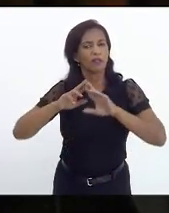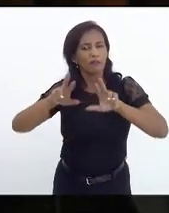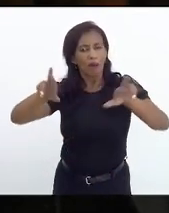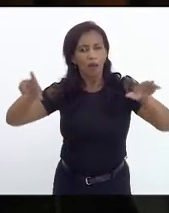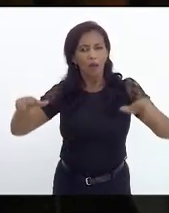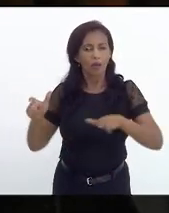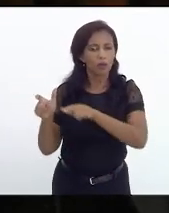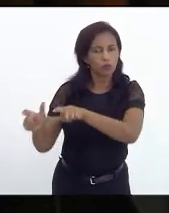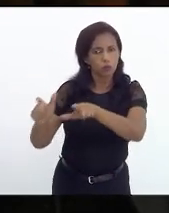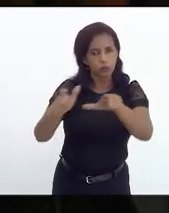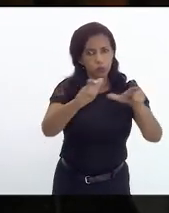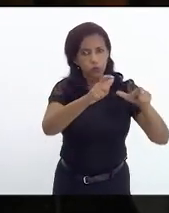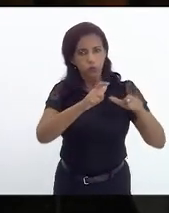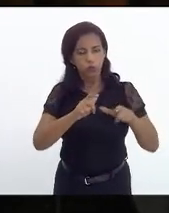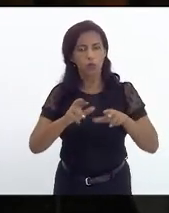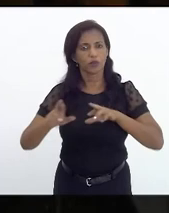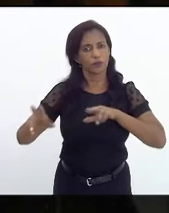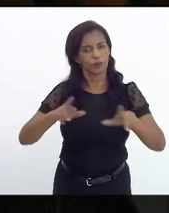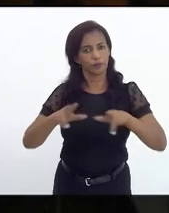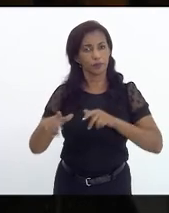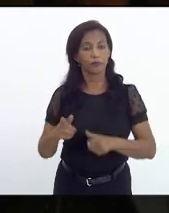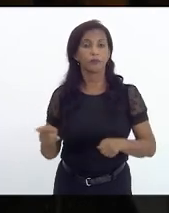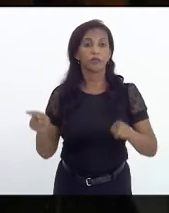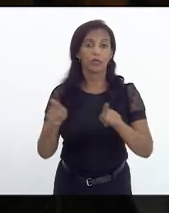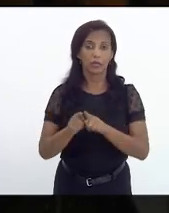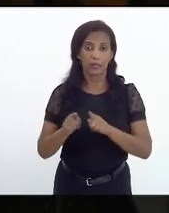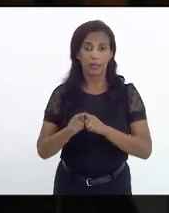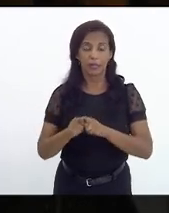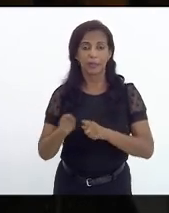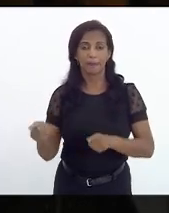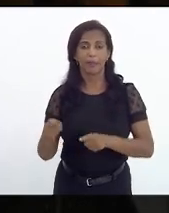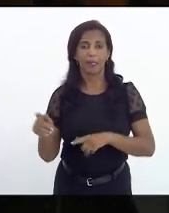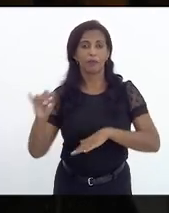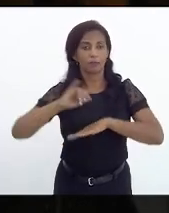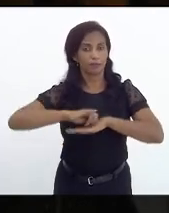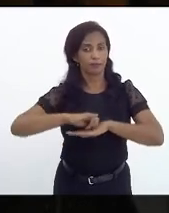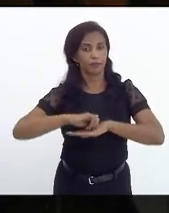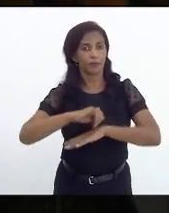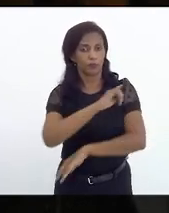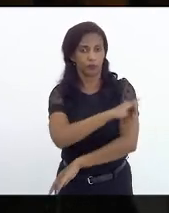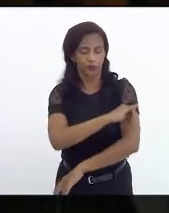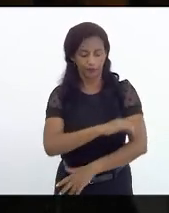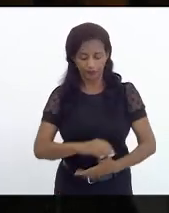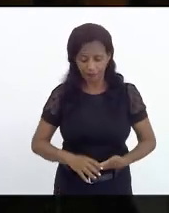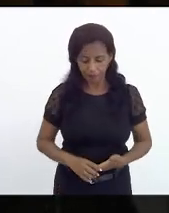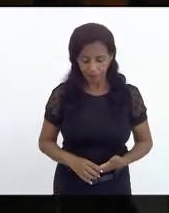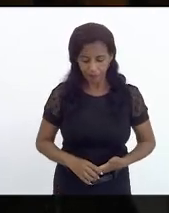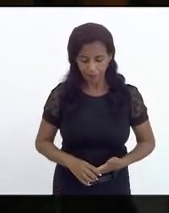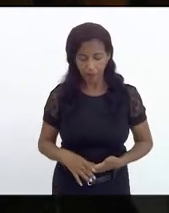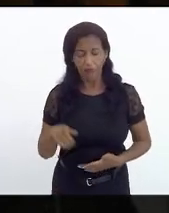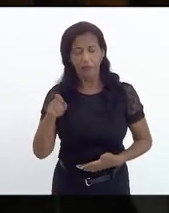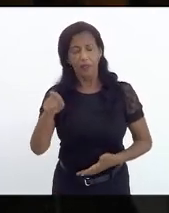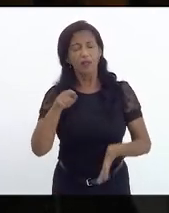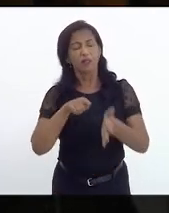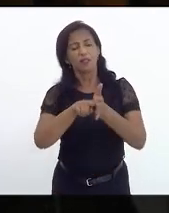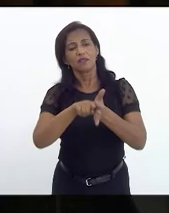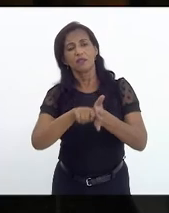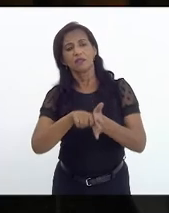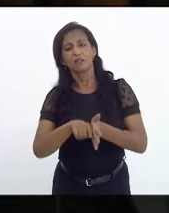periféricos sobretudo na região metropolitana do Rio de Janeiro. Essa pesquisa